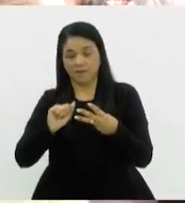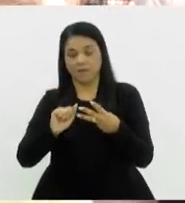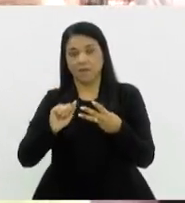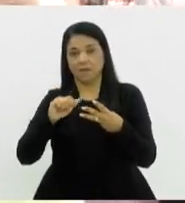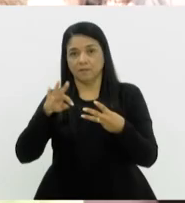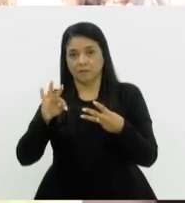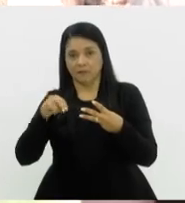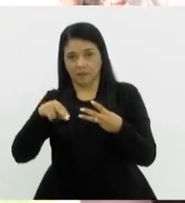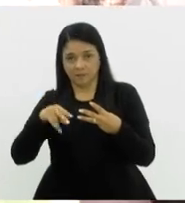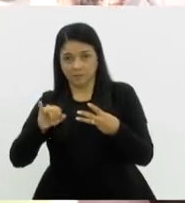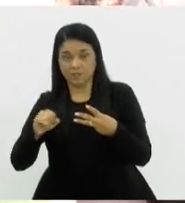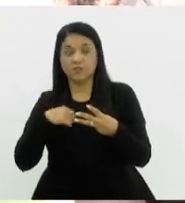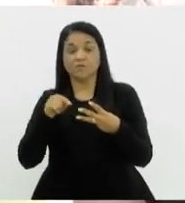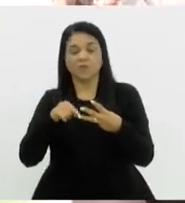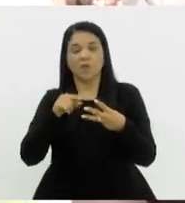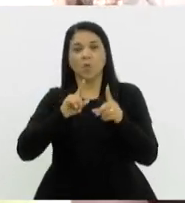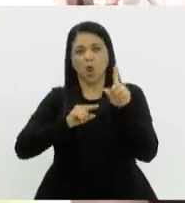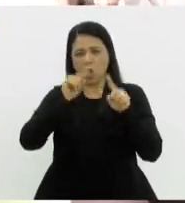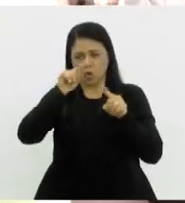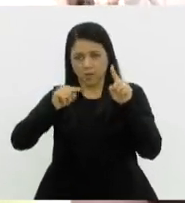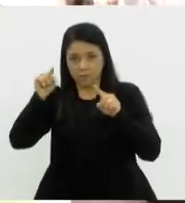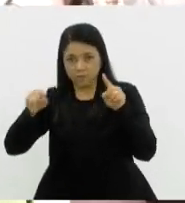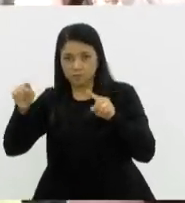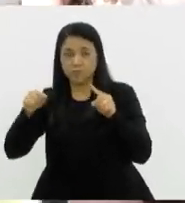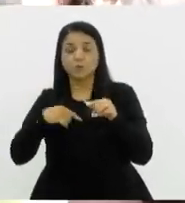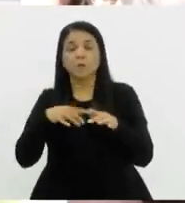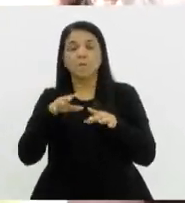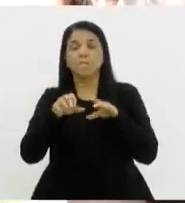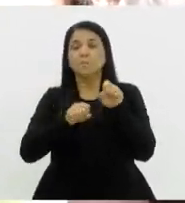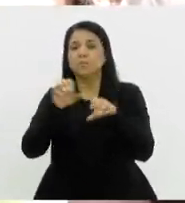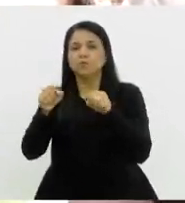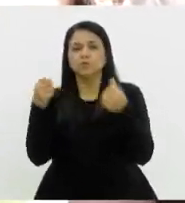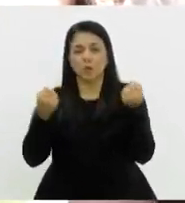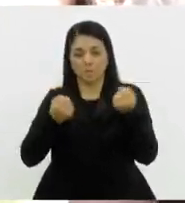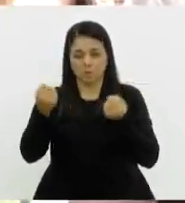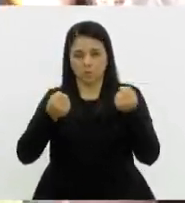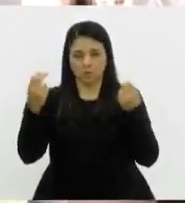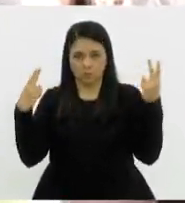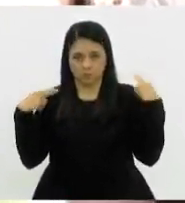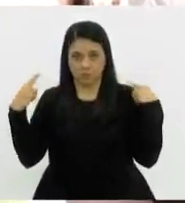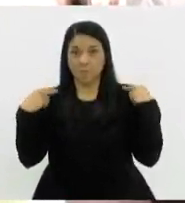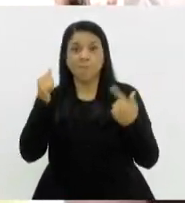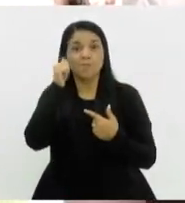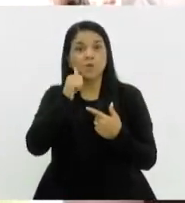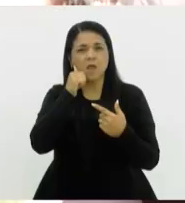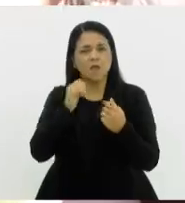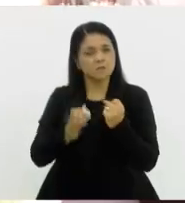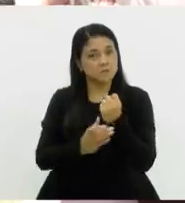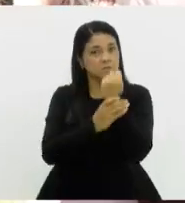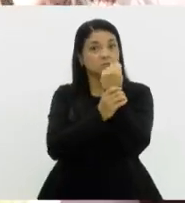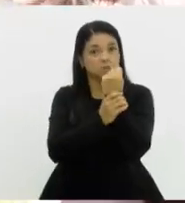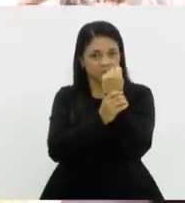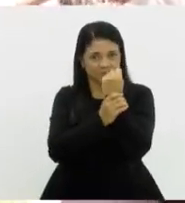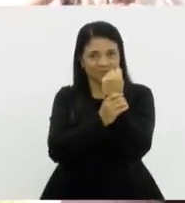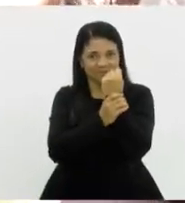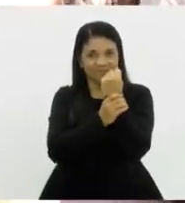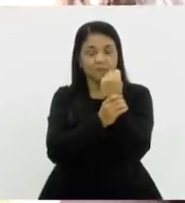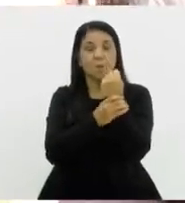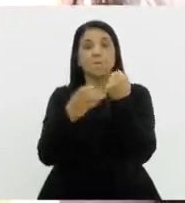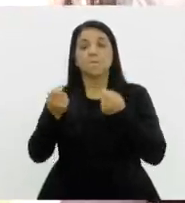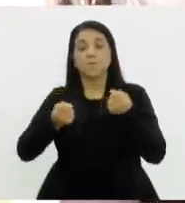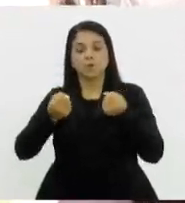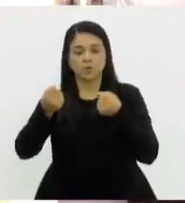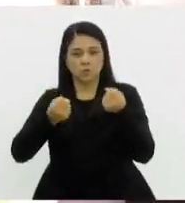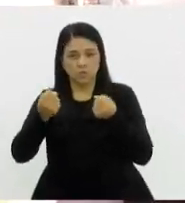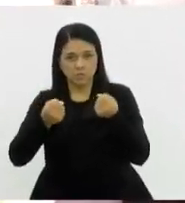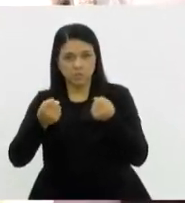simplesmente um algoritmo que busca motoristas seguros para passageiras mulheres. O são motoristas seguros? São motoristas com